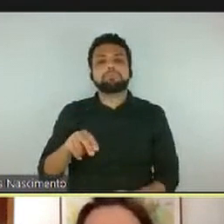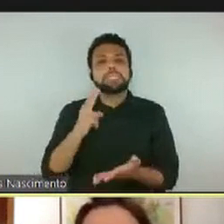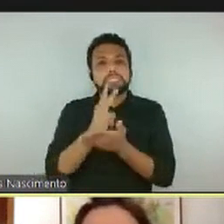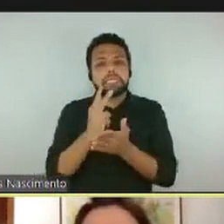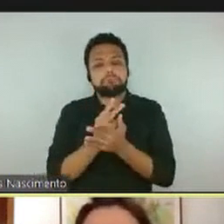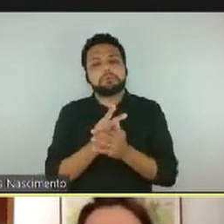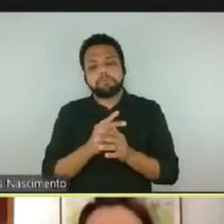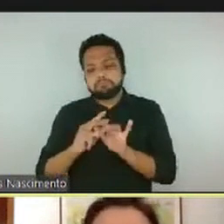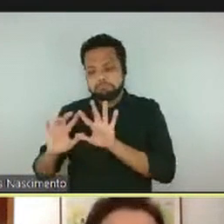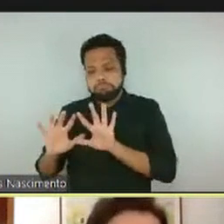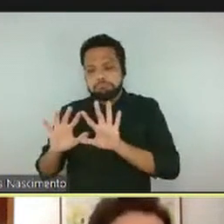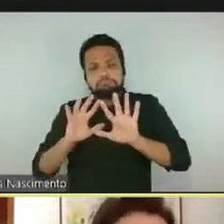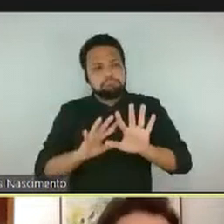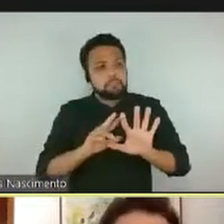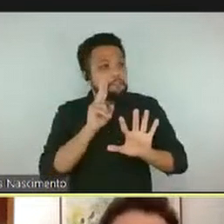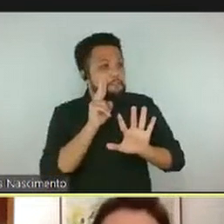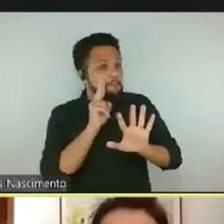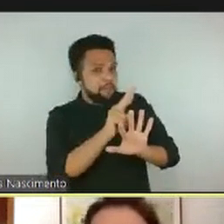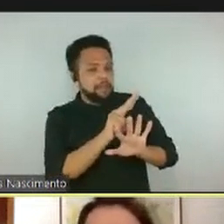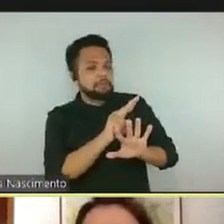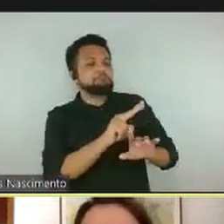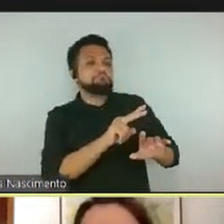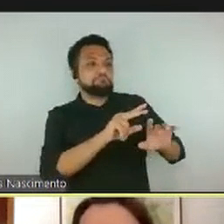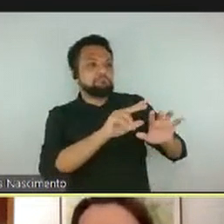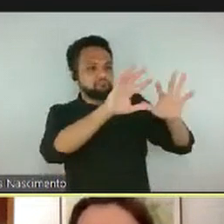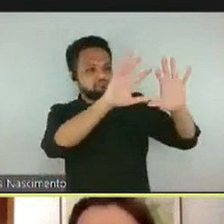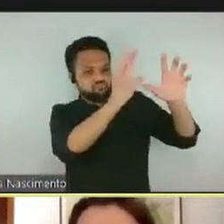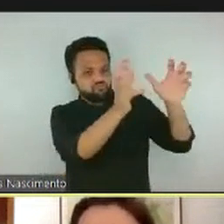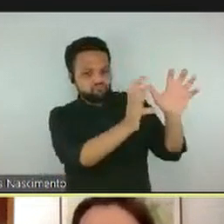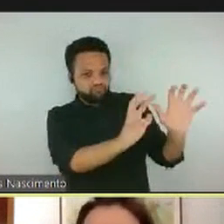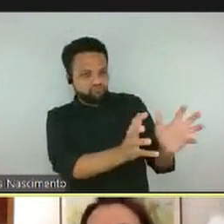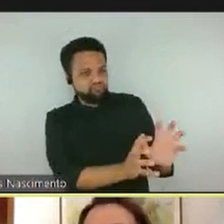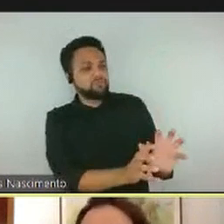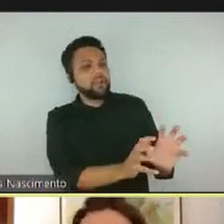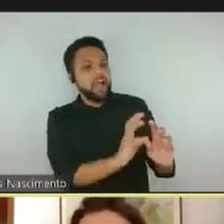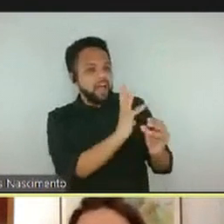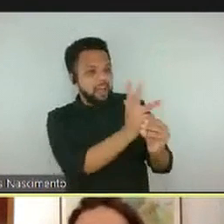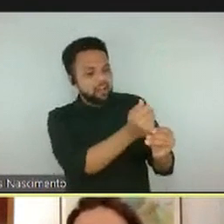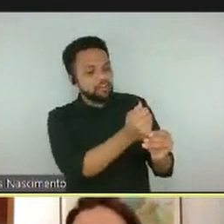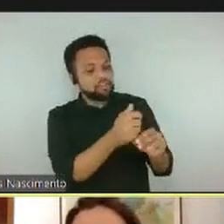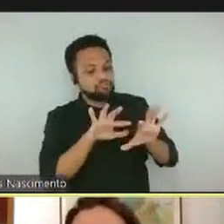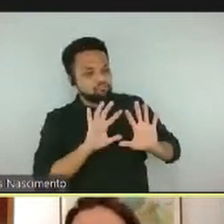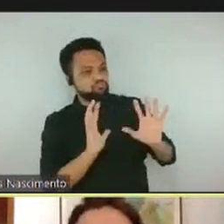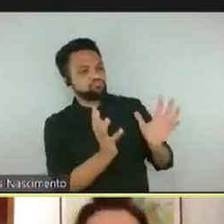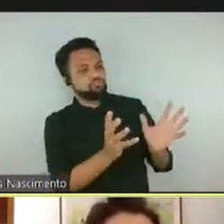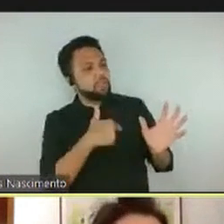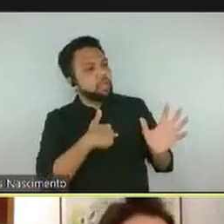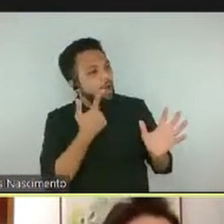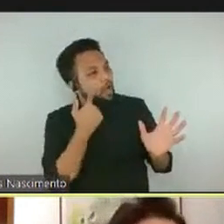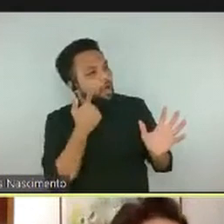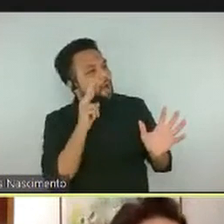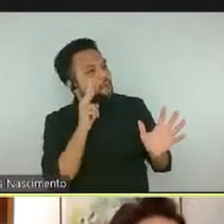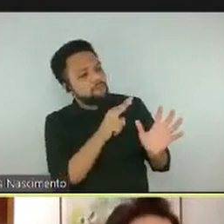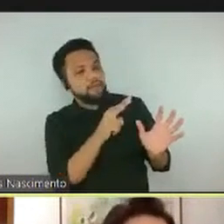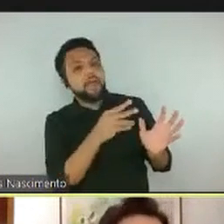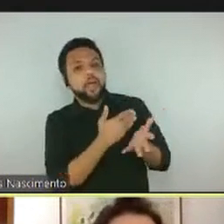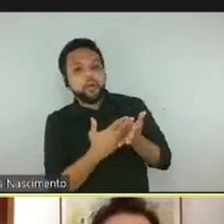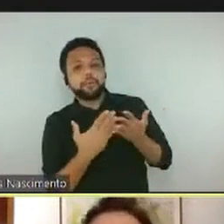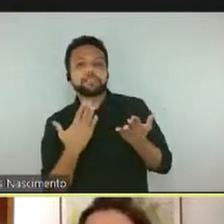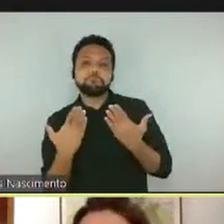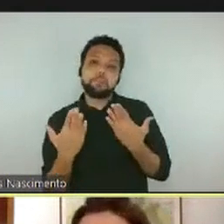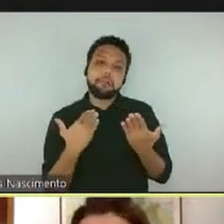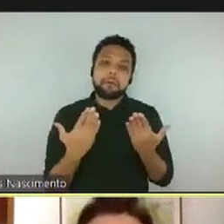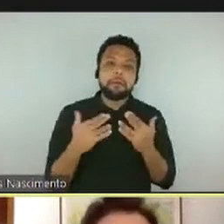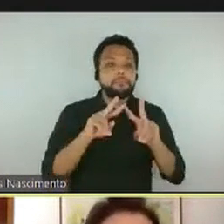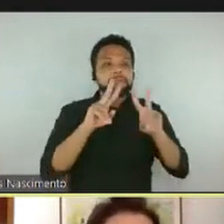a questão da materialidade é o início de uma conversa. Depois, os